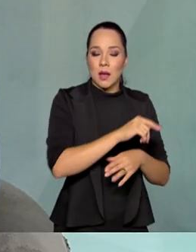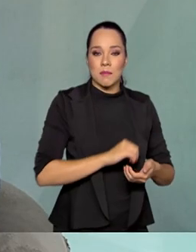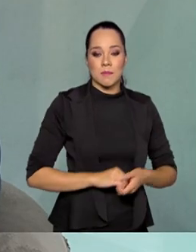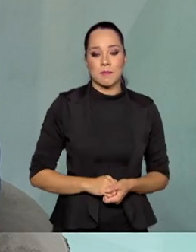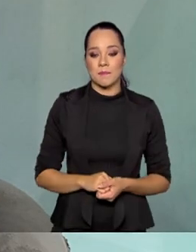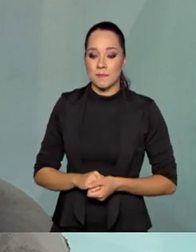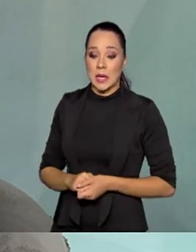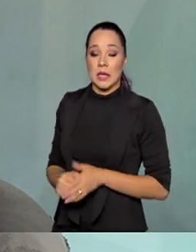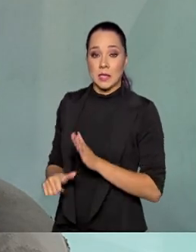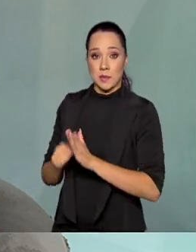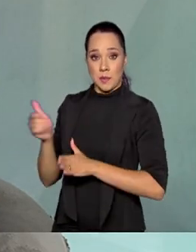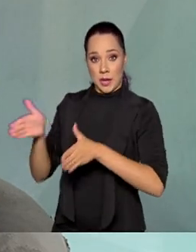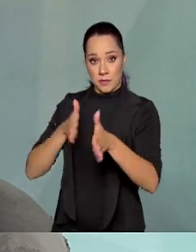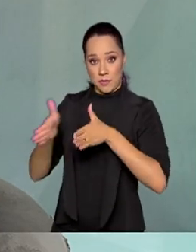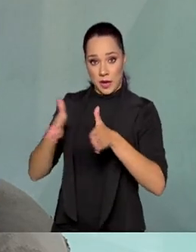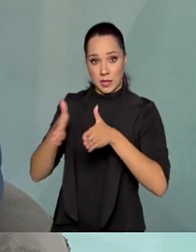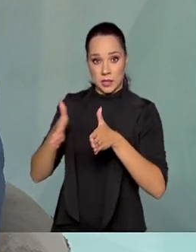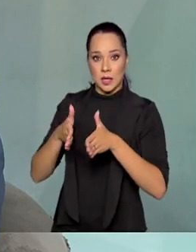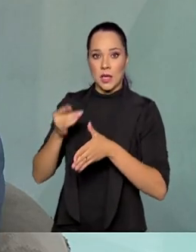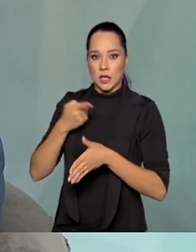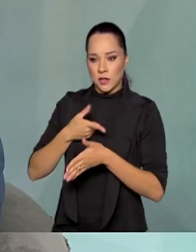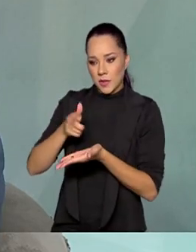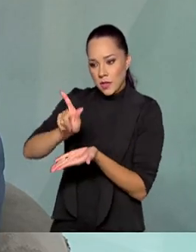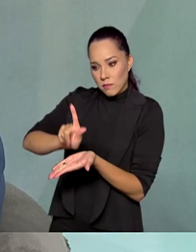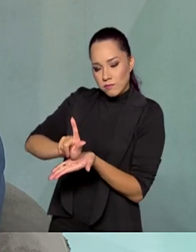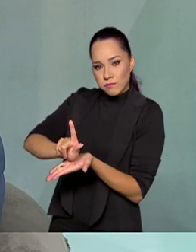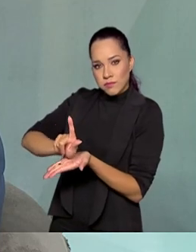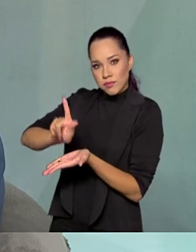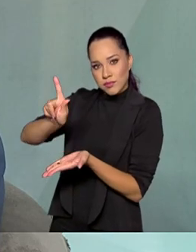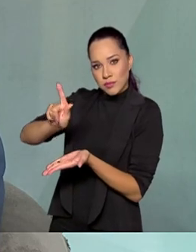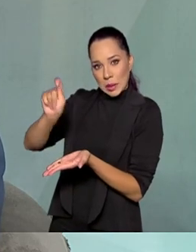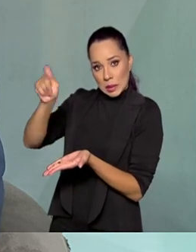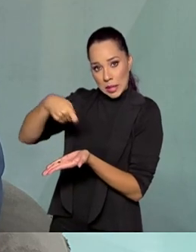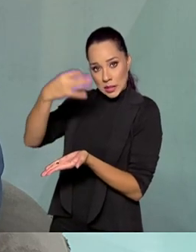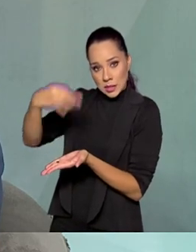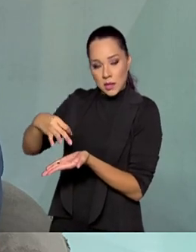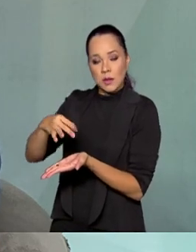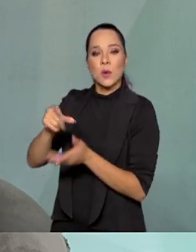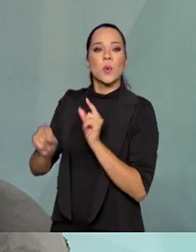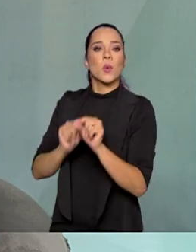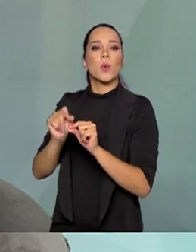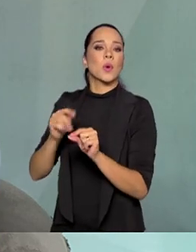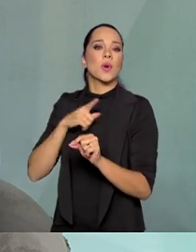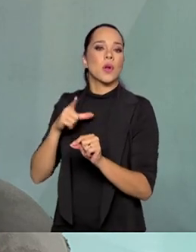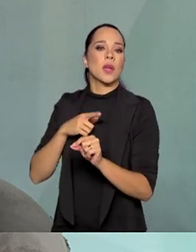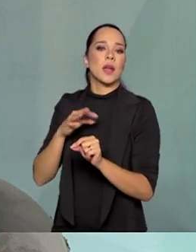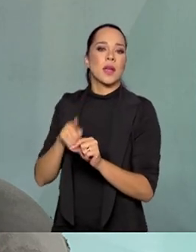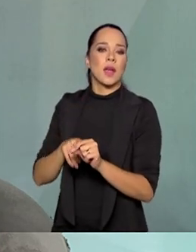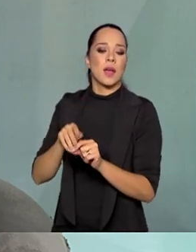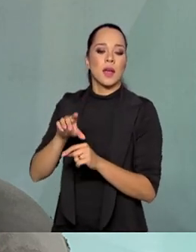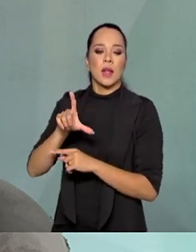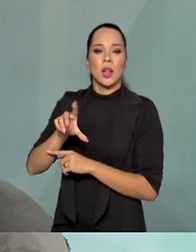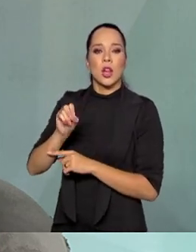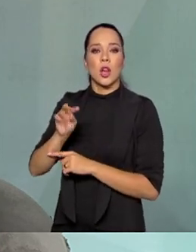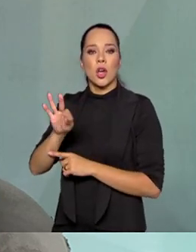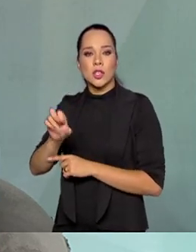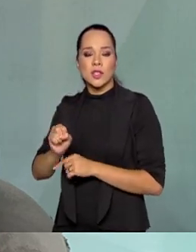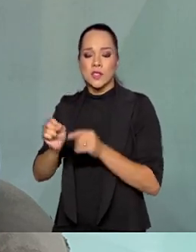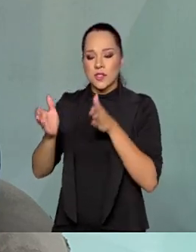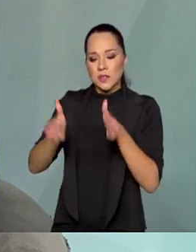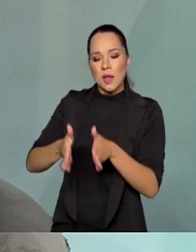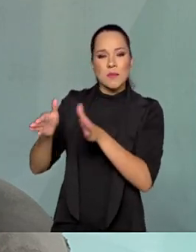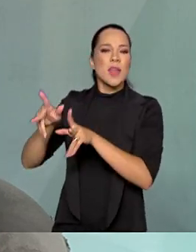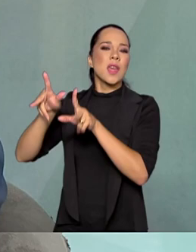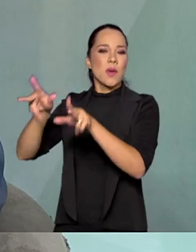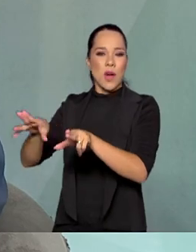Nessa primeira fase de colocar o espaçoporto de Alcântara para funcionar, a ideia é estabelecer o que se chama de slots, slots de tempo, como se tem no